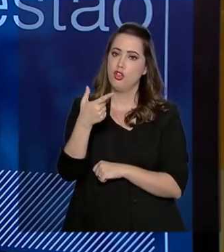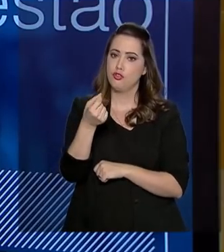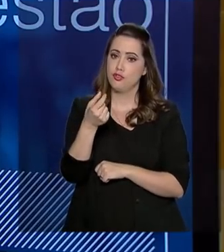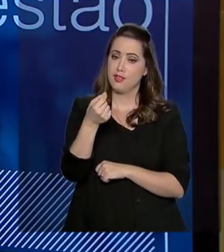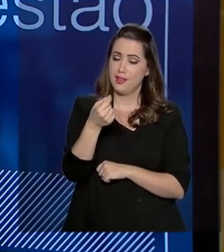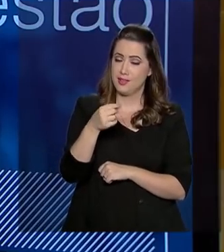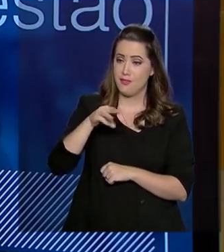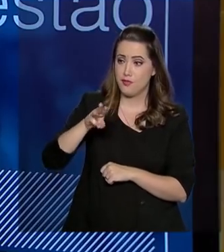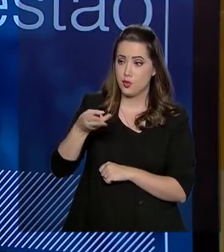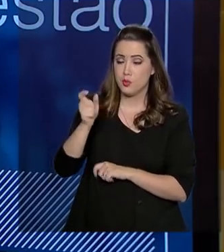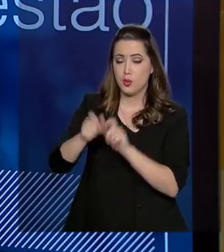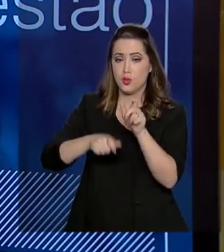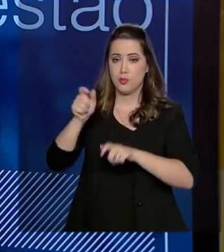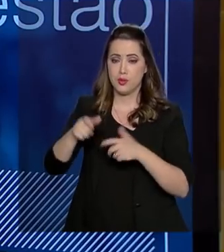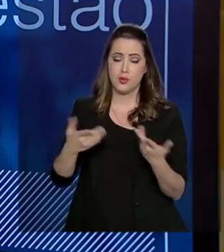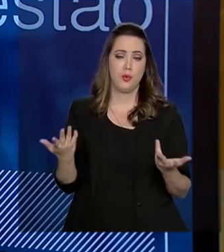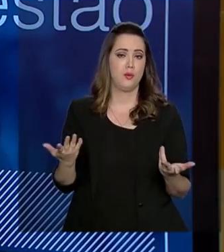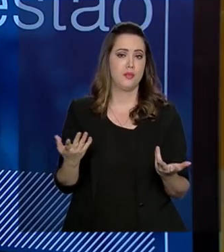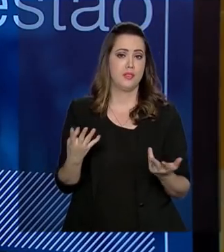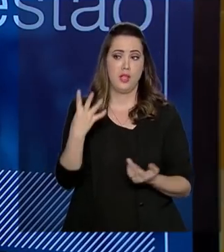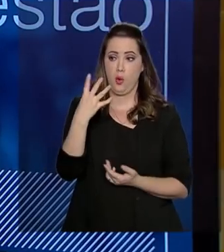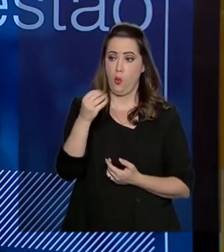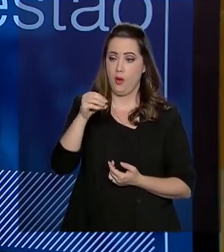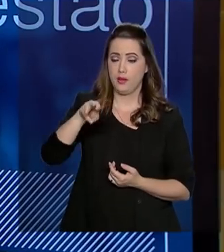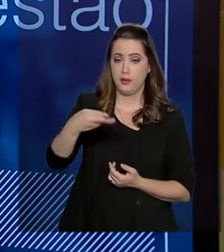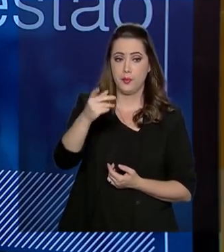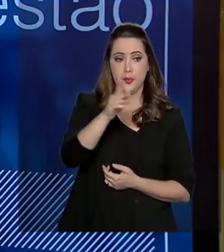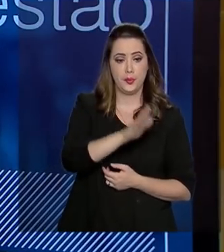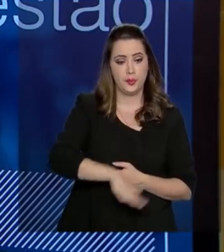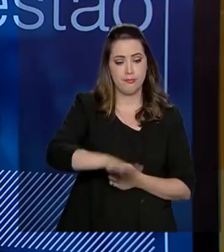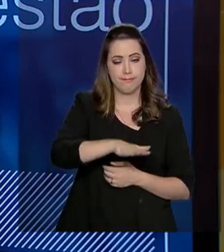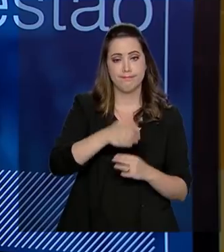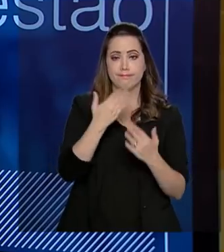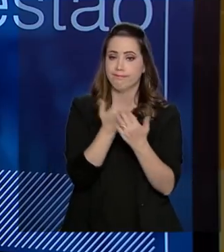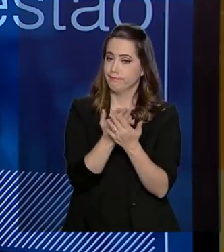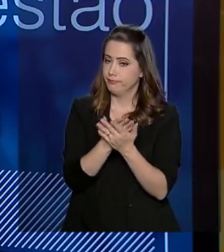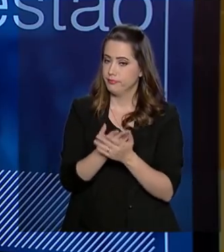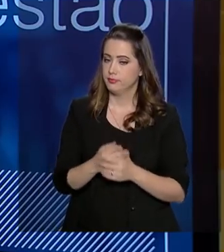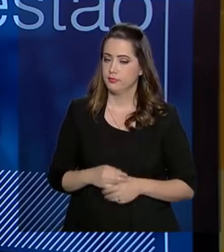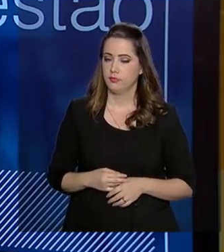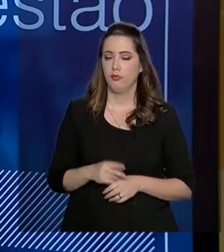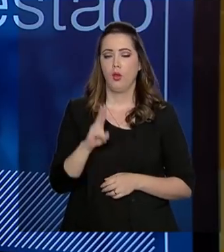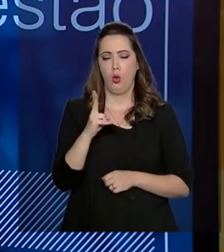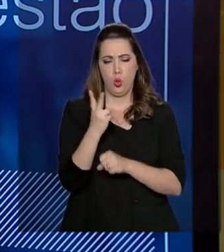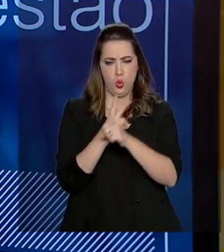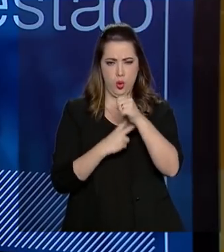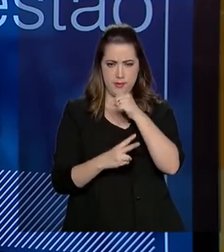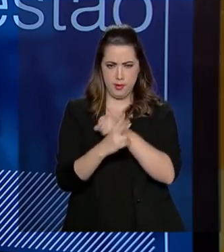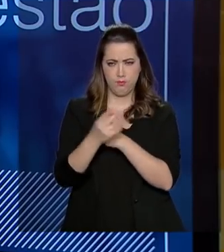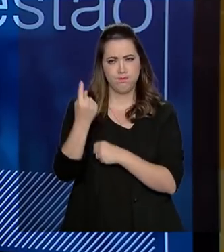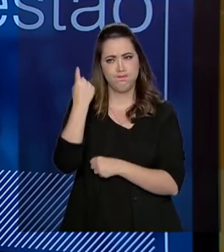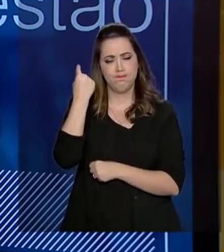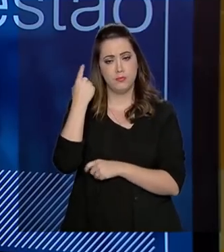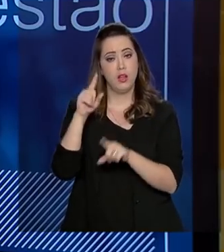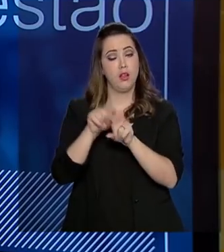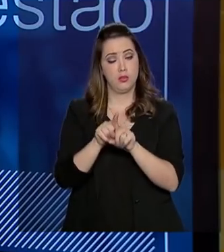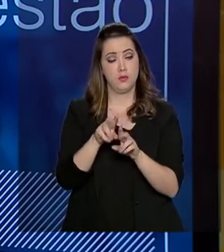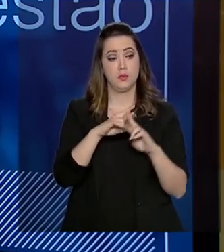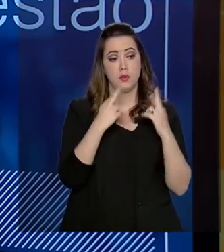40 milhões de crianças na escola. Então, há cerca de dois anos, nós tivemos uma reunião com o Ministro da Educação,